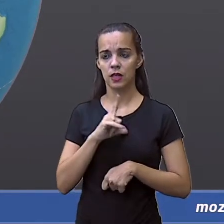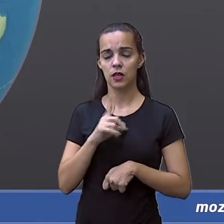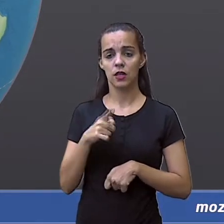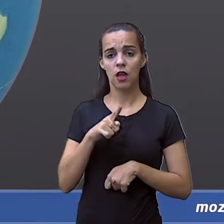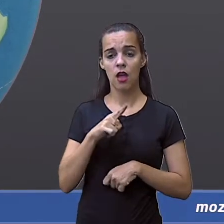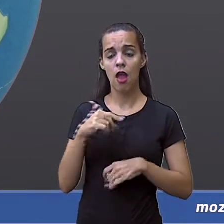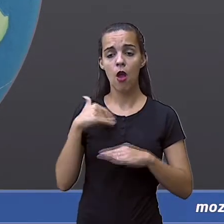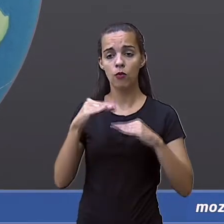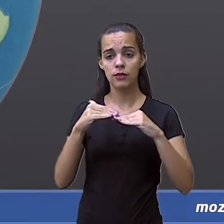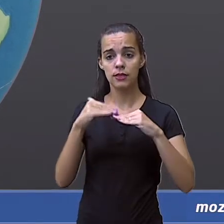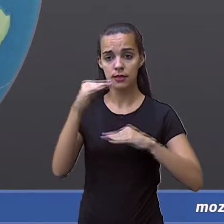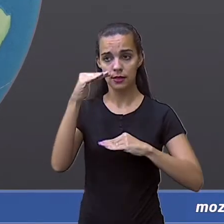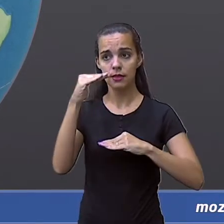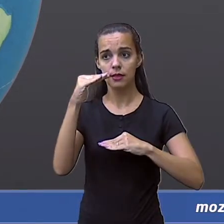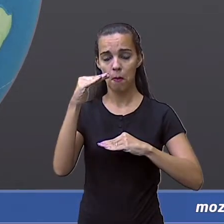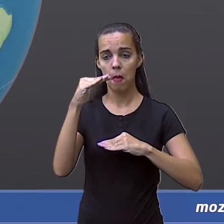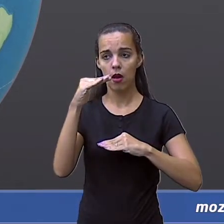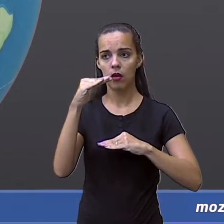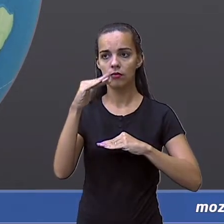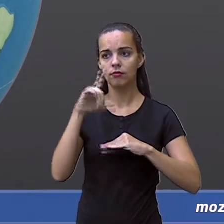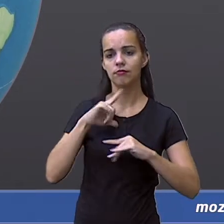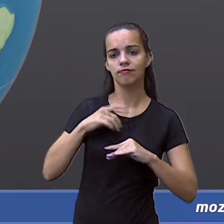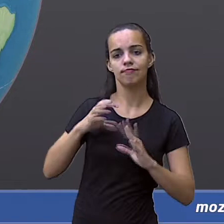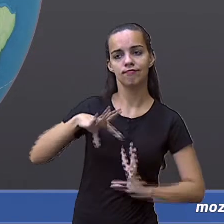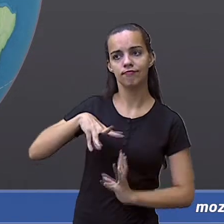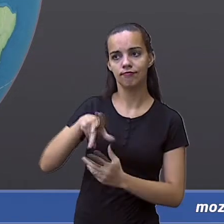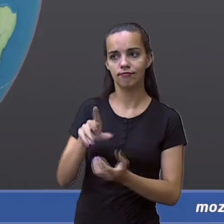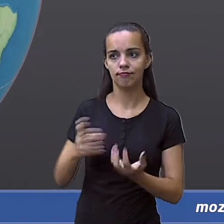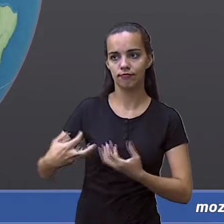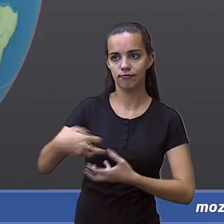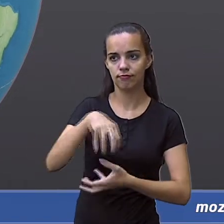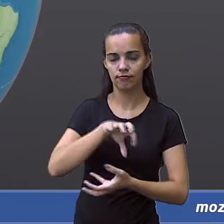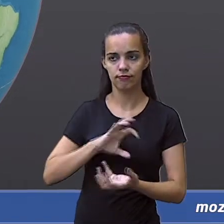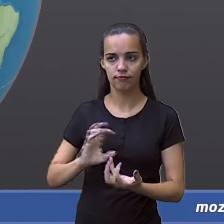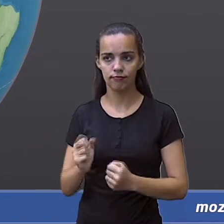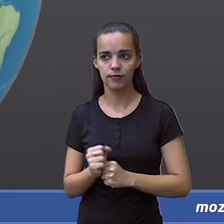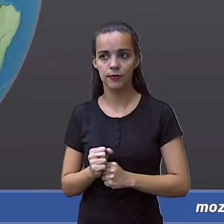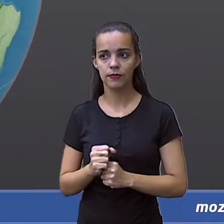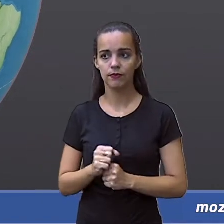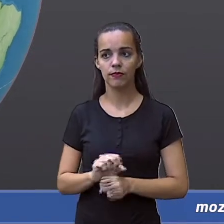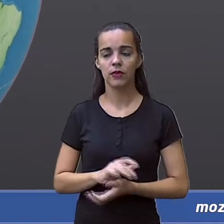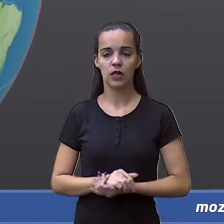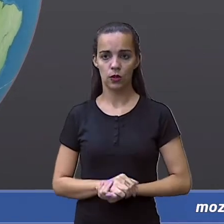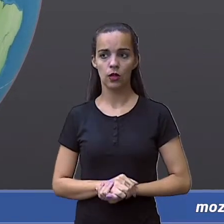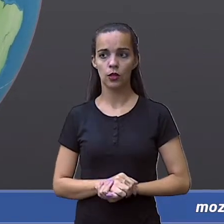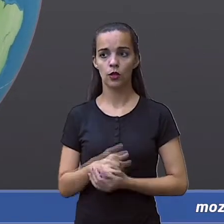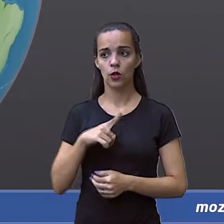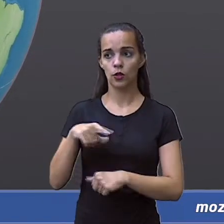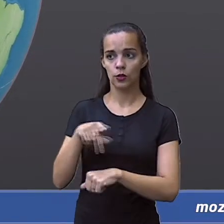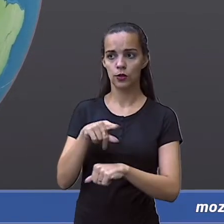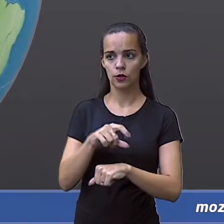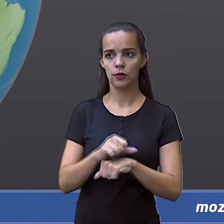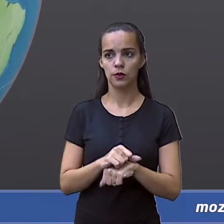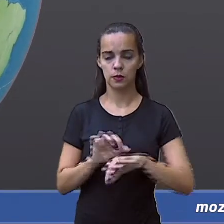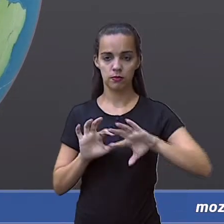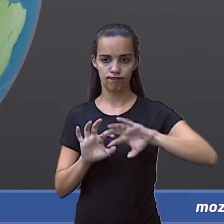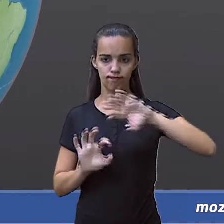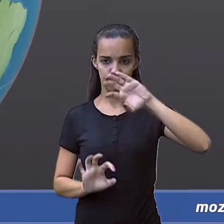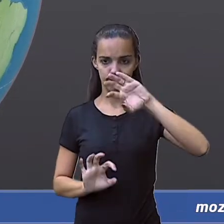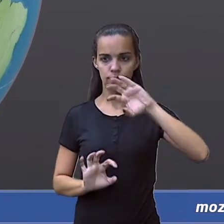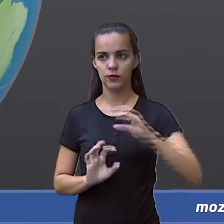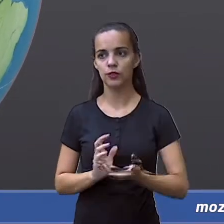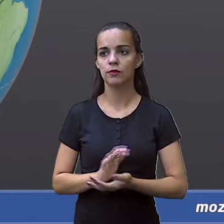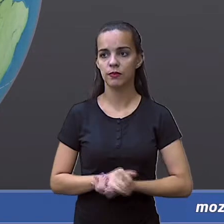duas grandes porções. 24 milhões de quilômetros quadrados, 17 milhões de quilômetros